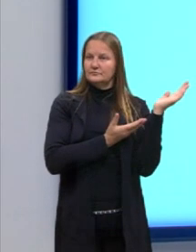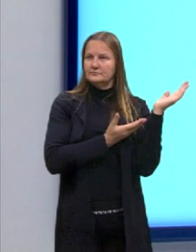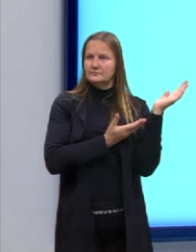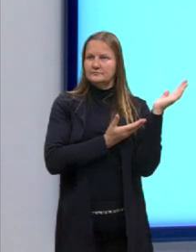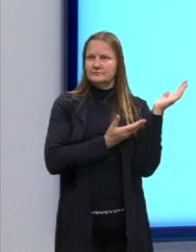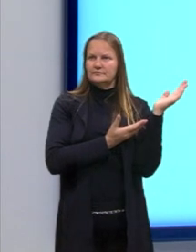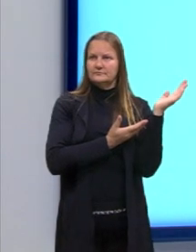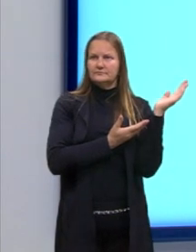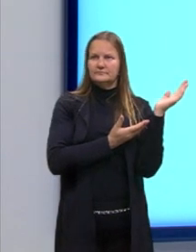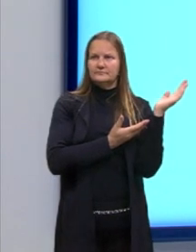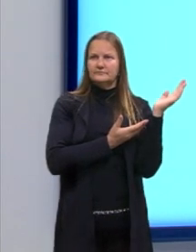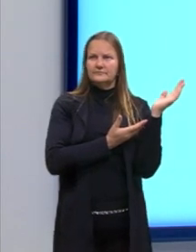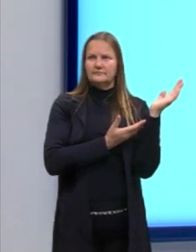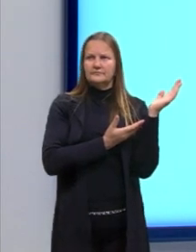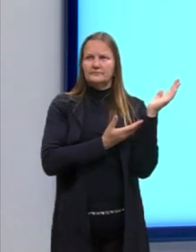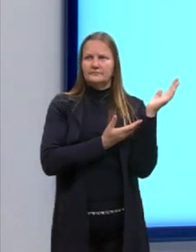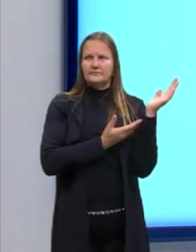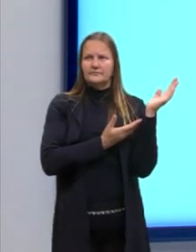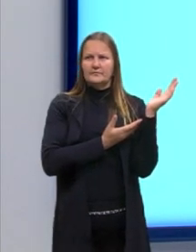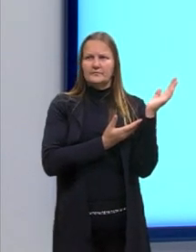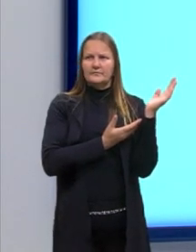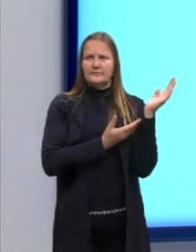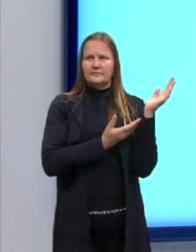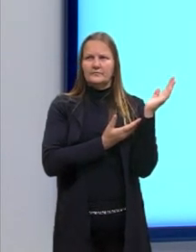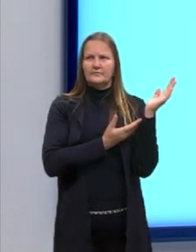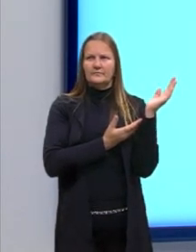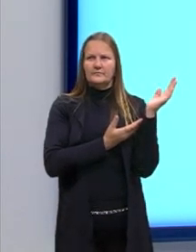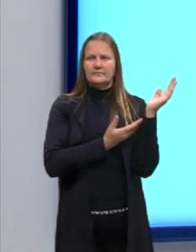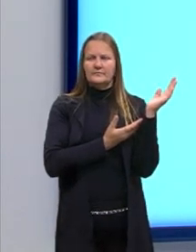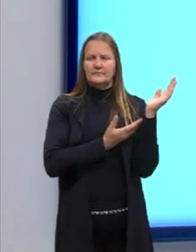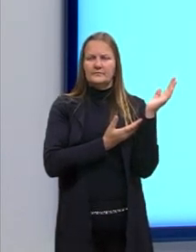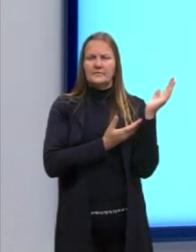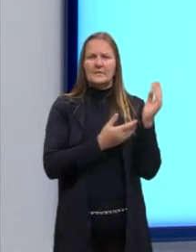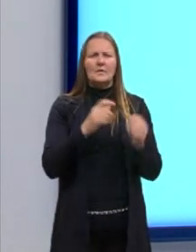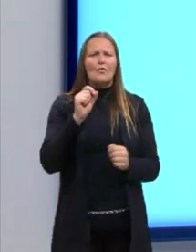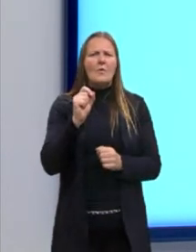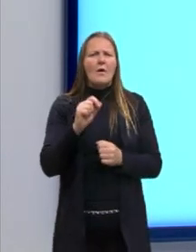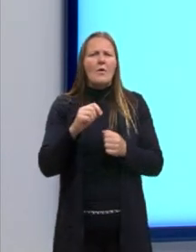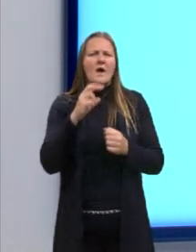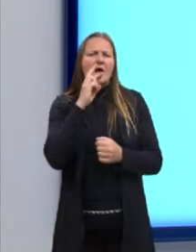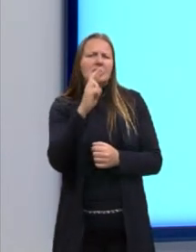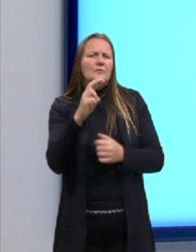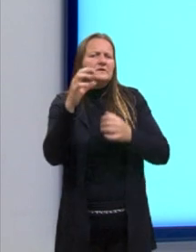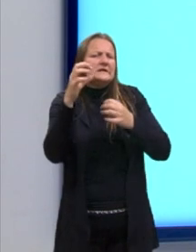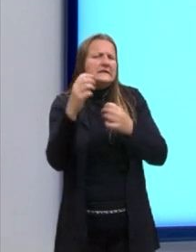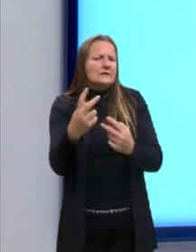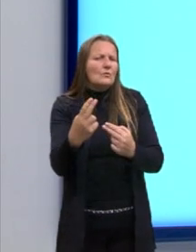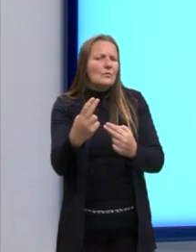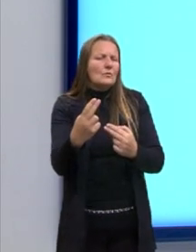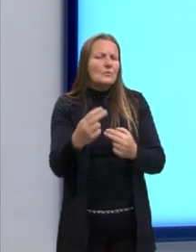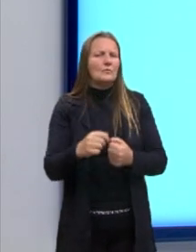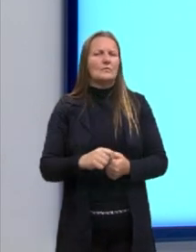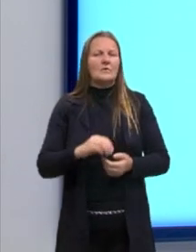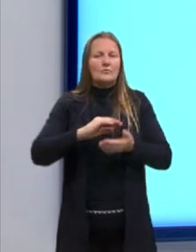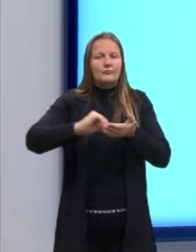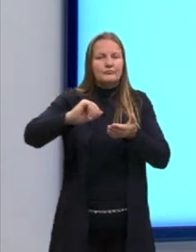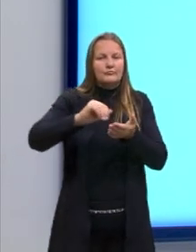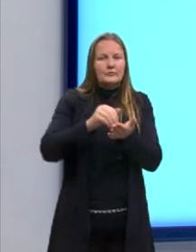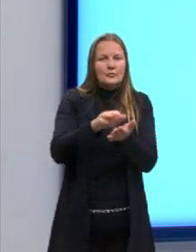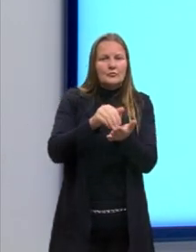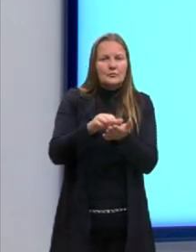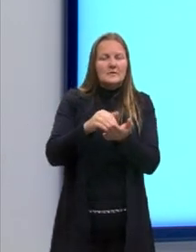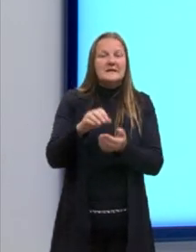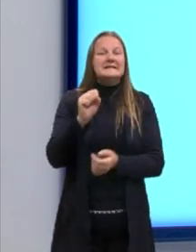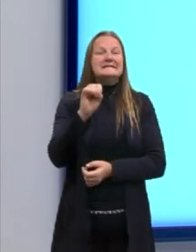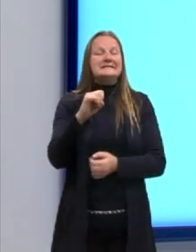Depois, identifique as alternativas que representam a mesma resposta. E elimine-as. Na hora